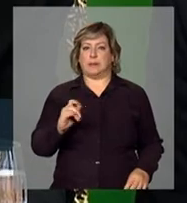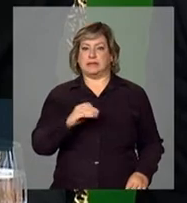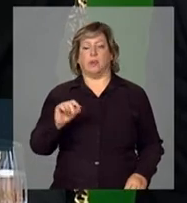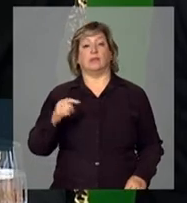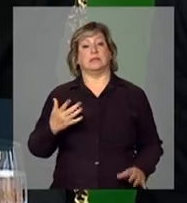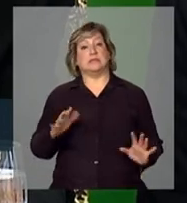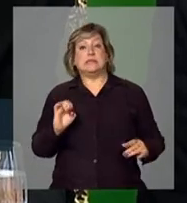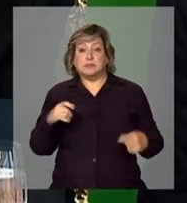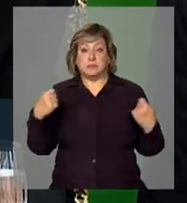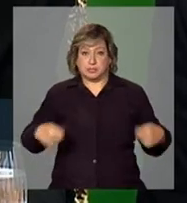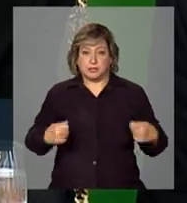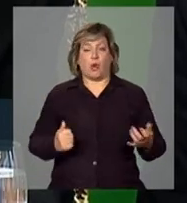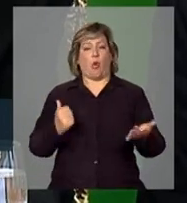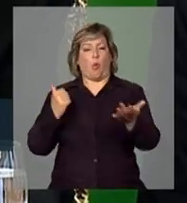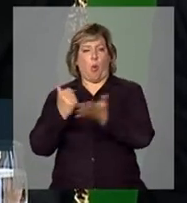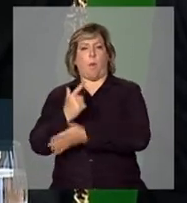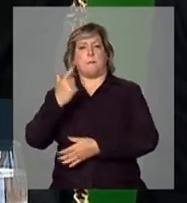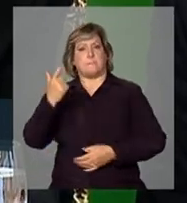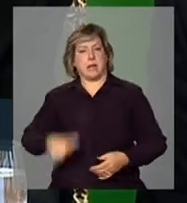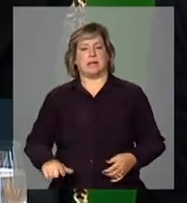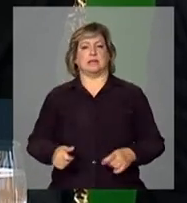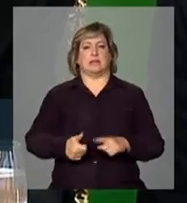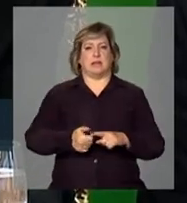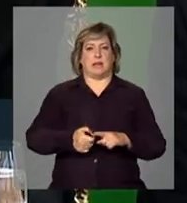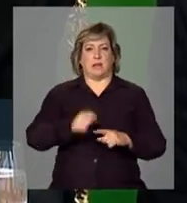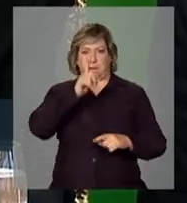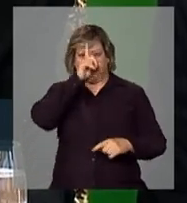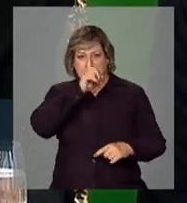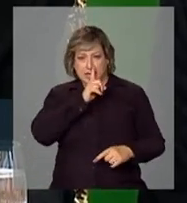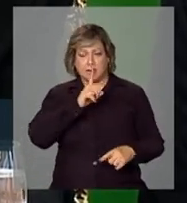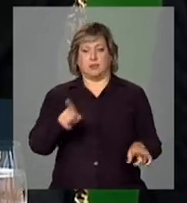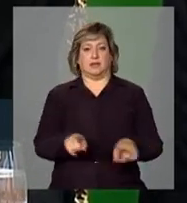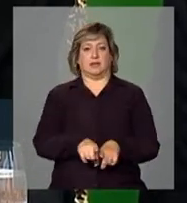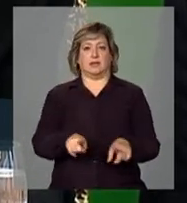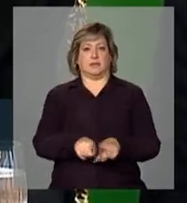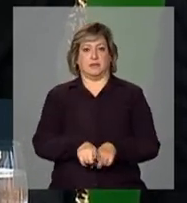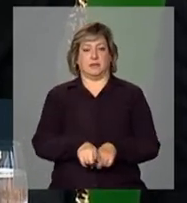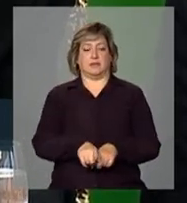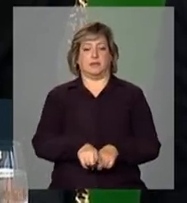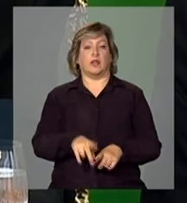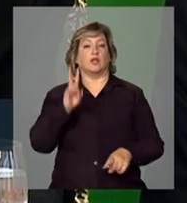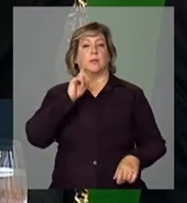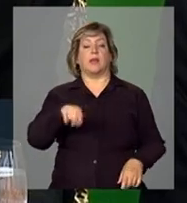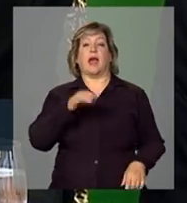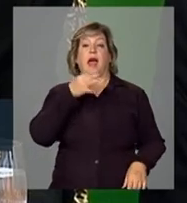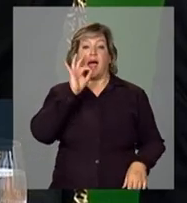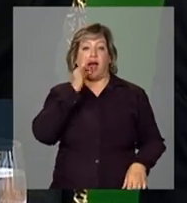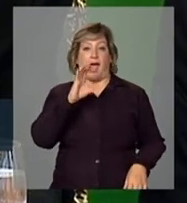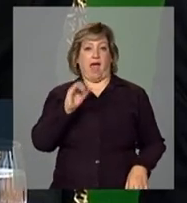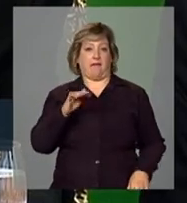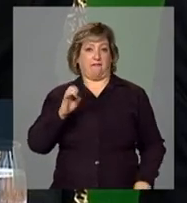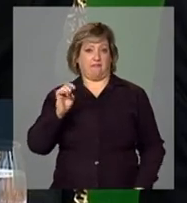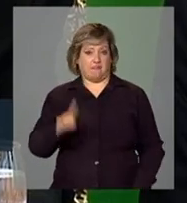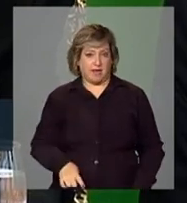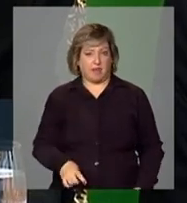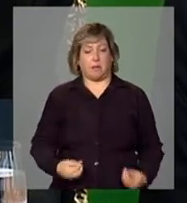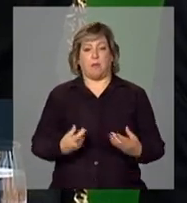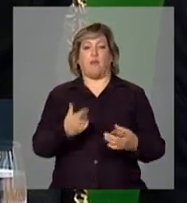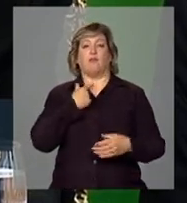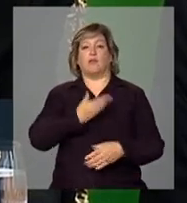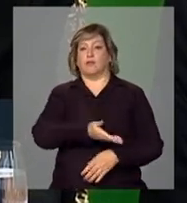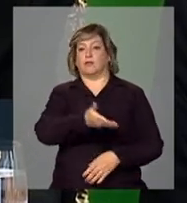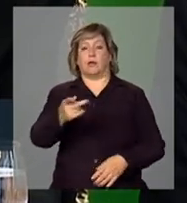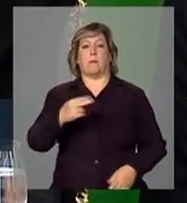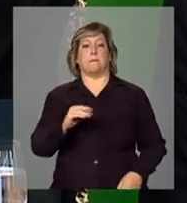mais milho, o caso do café, que colocaremos à disposição dos nossos produtores